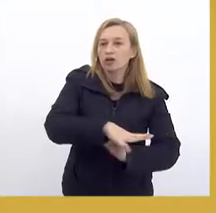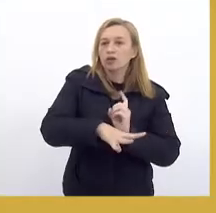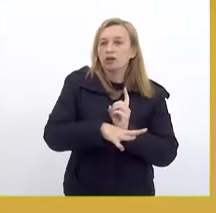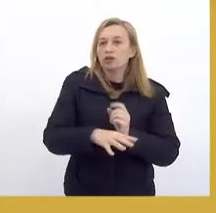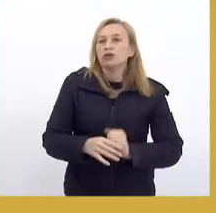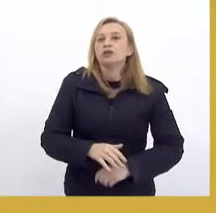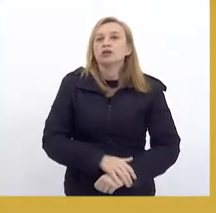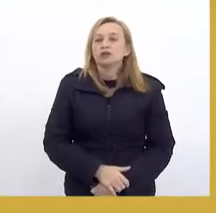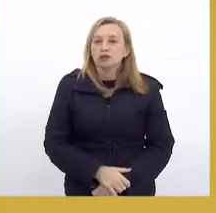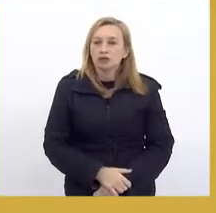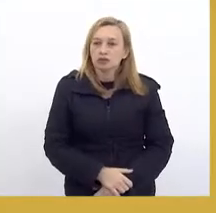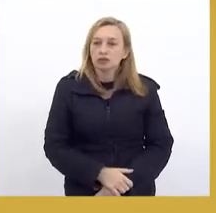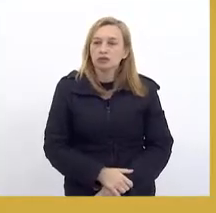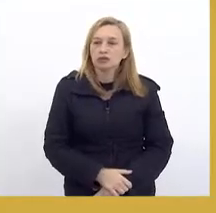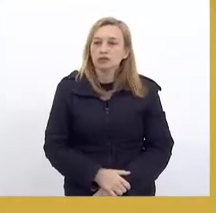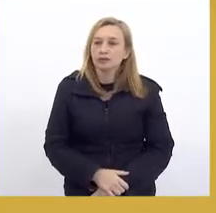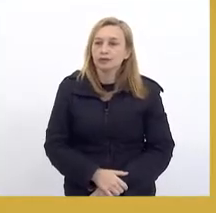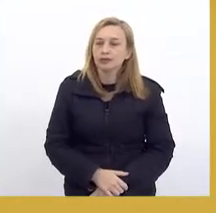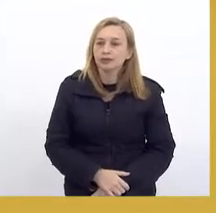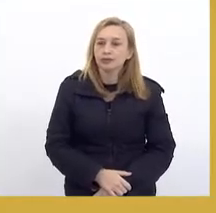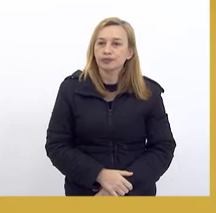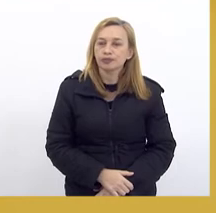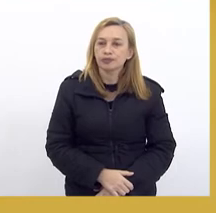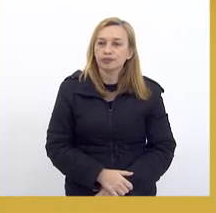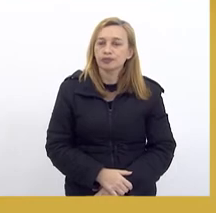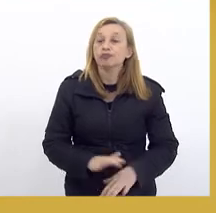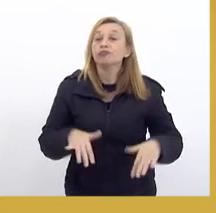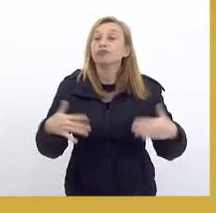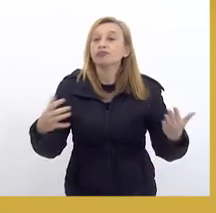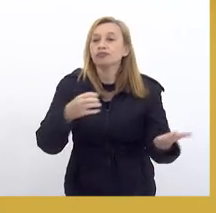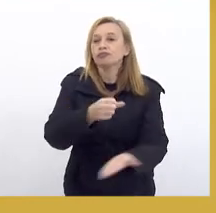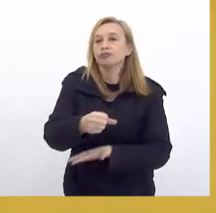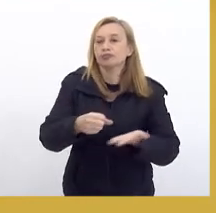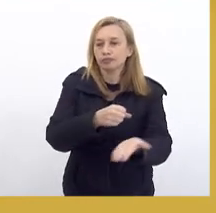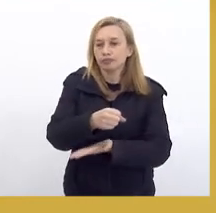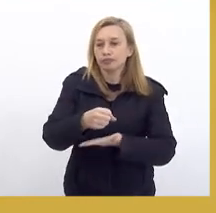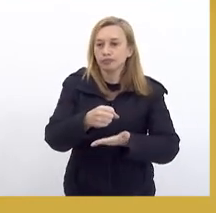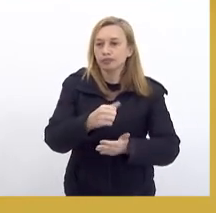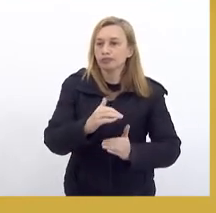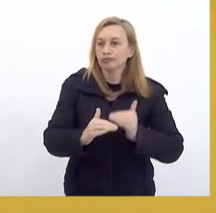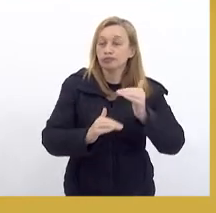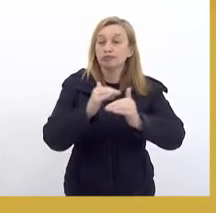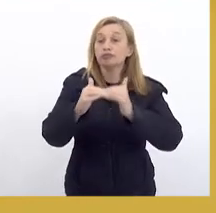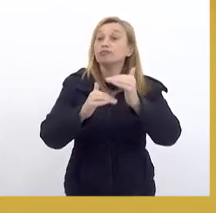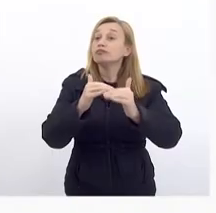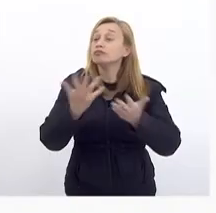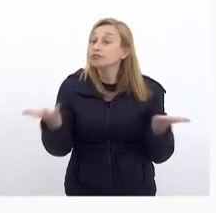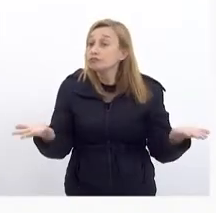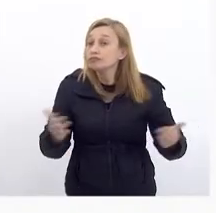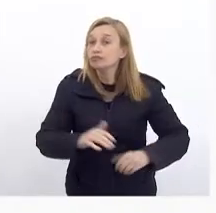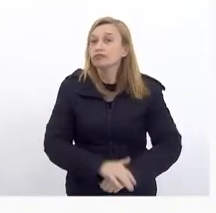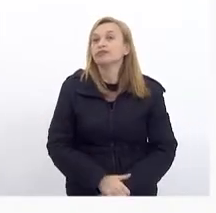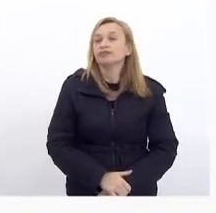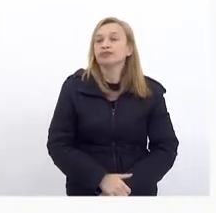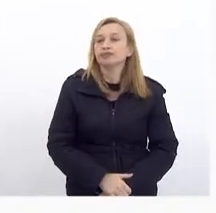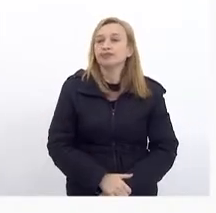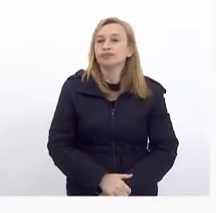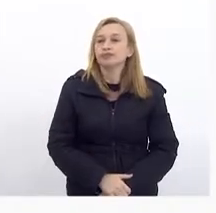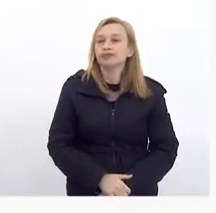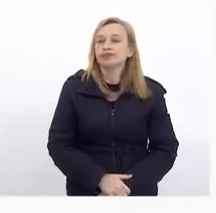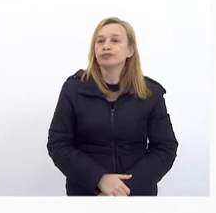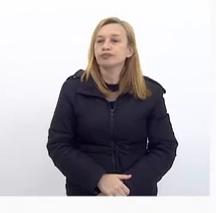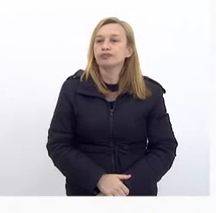Assim Qual é A base Para esse crescimento A base Para esse crescimento Está